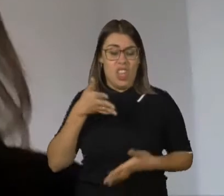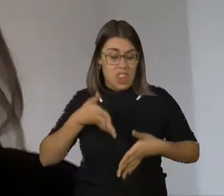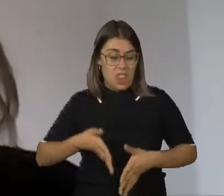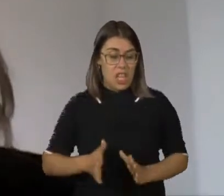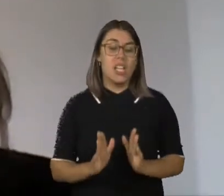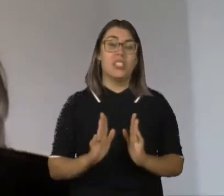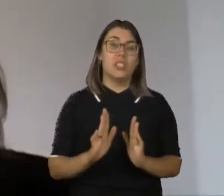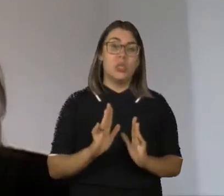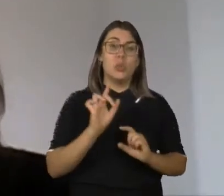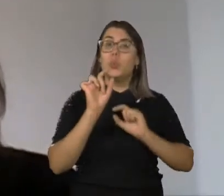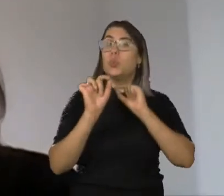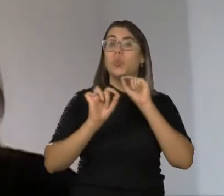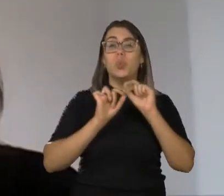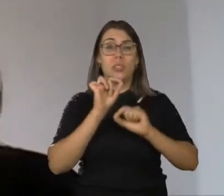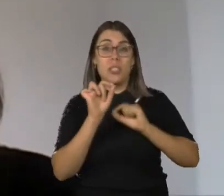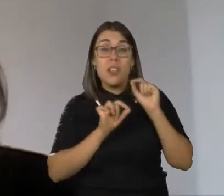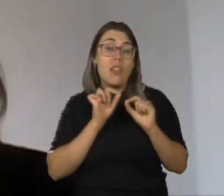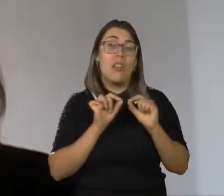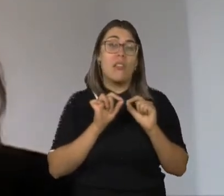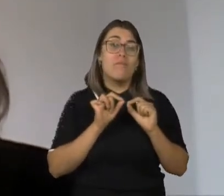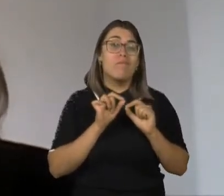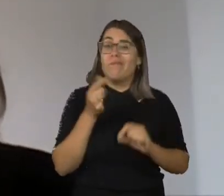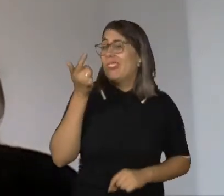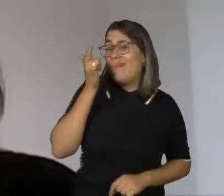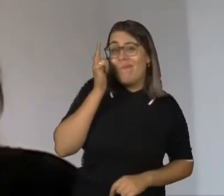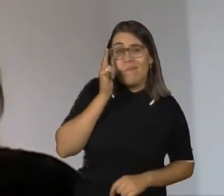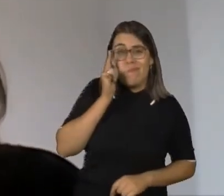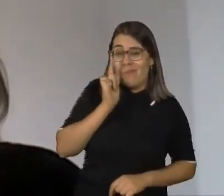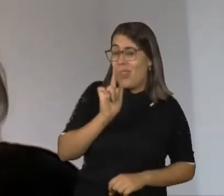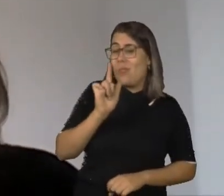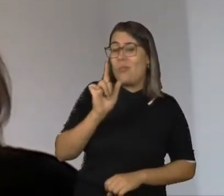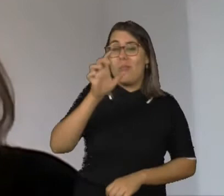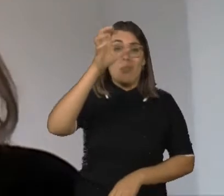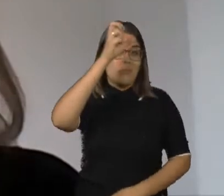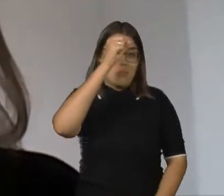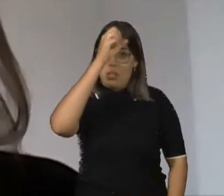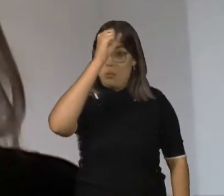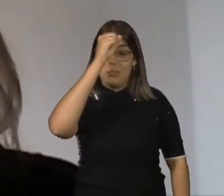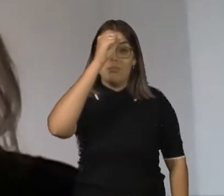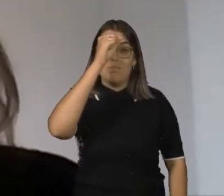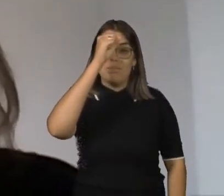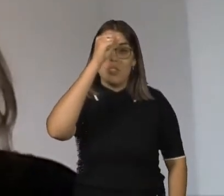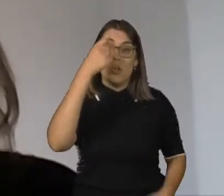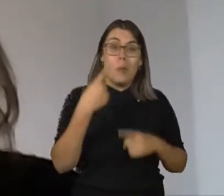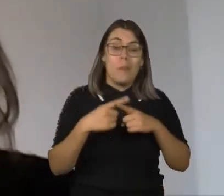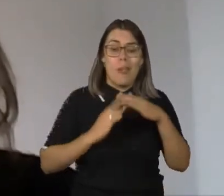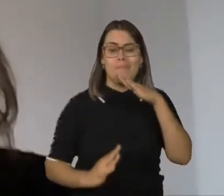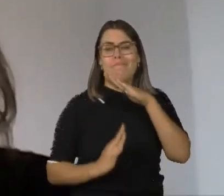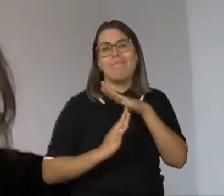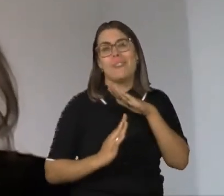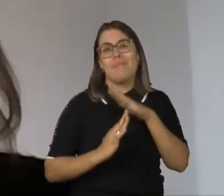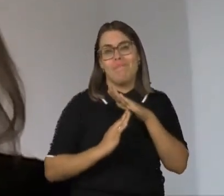já que ele estava dando esse diagnóstico e esse prognóstico no momento do nascimento do Vinícius, com impedimentos